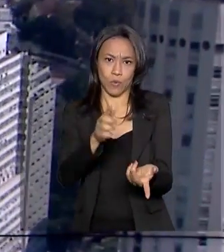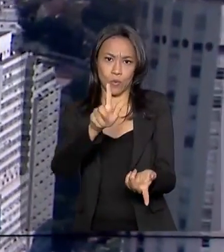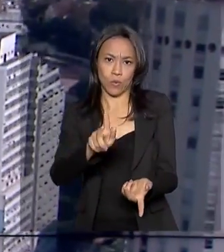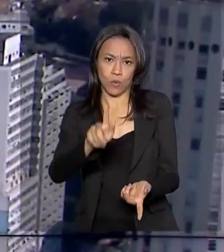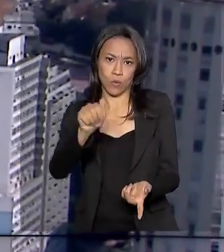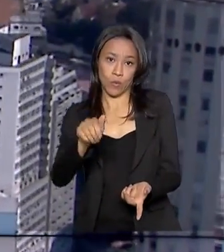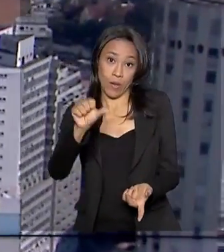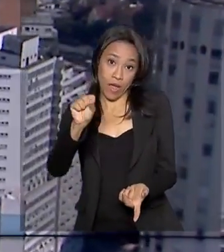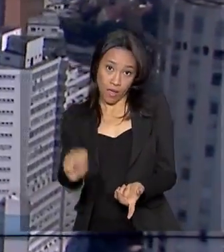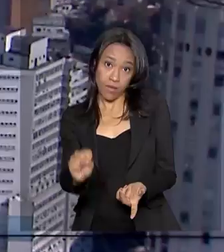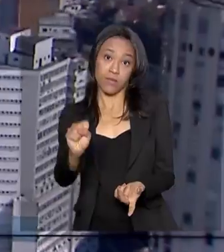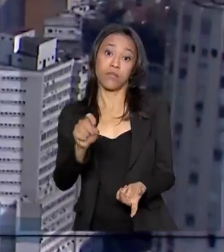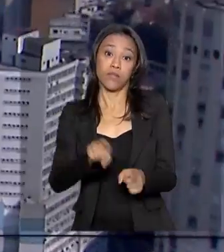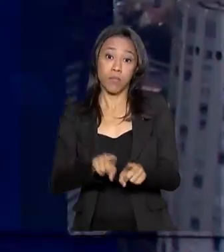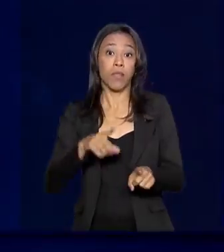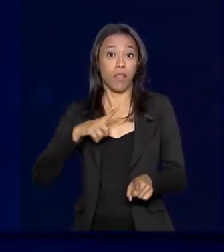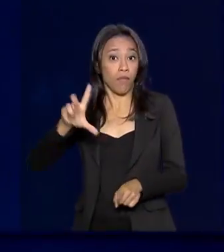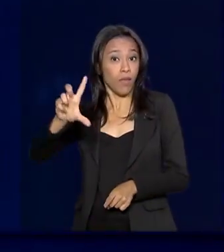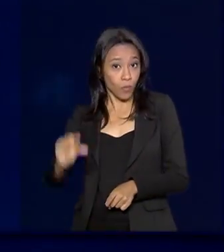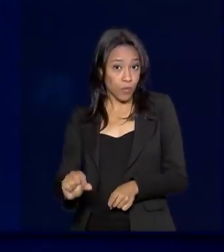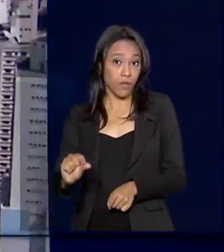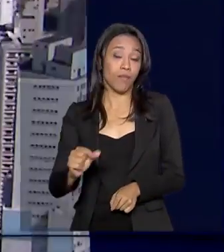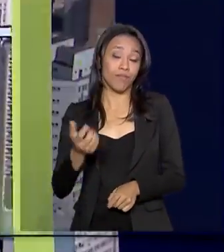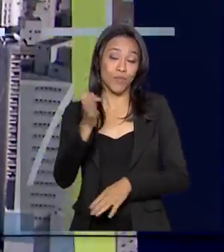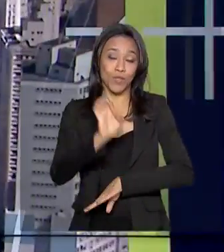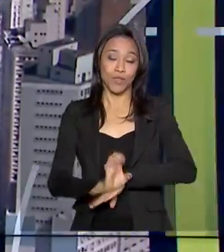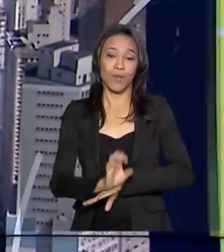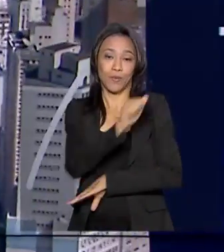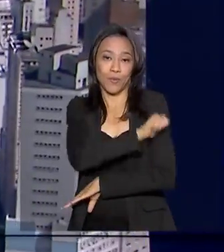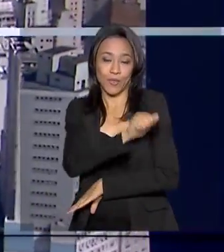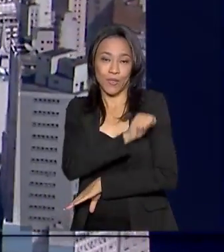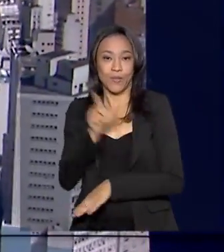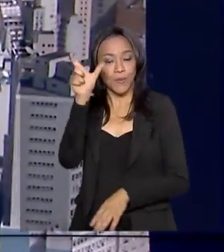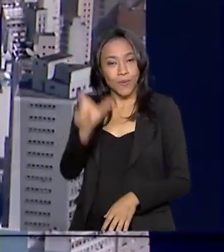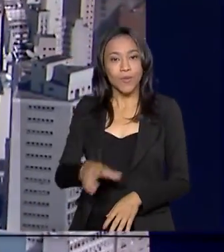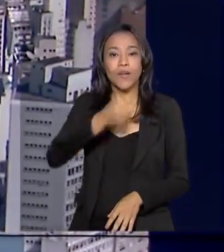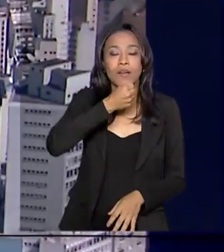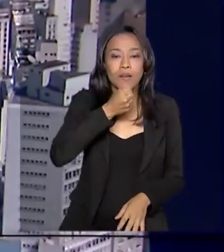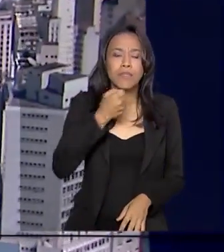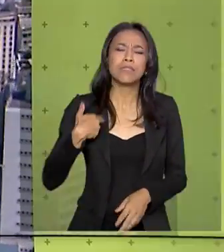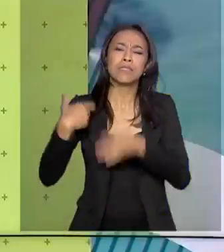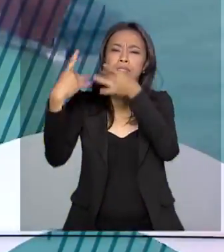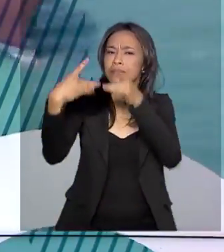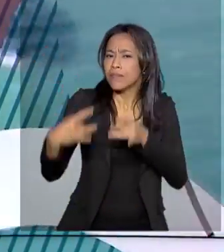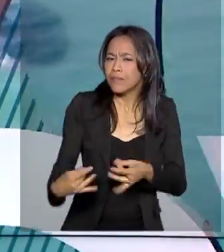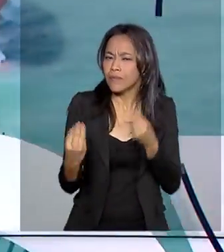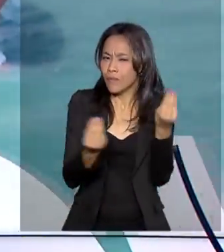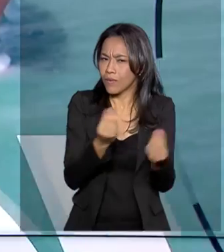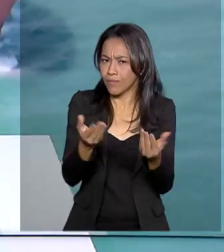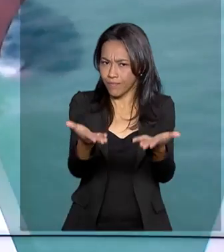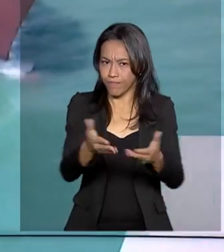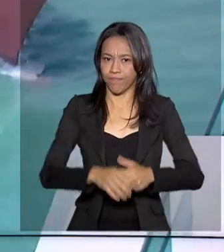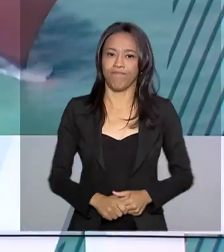redução no valor do gás de cozinha. Do Rio de Janeiro, a repórter Alessandra Lago explica isso pra gente.